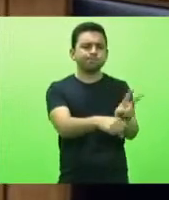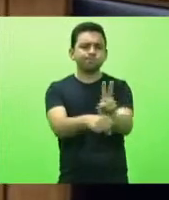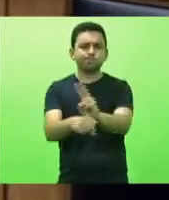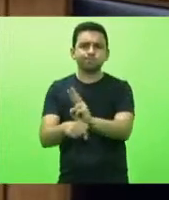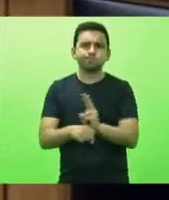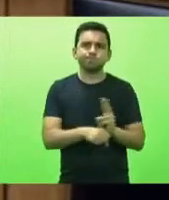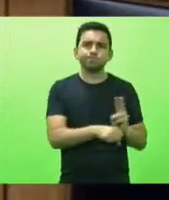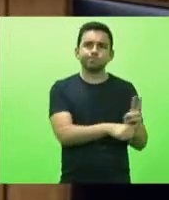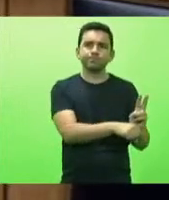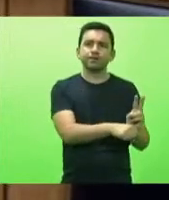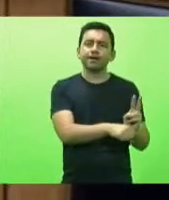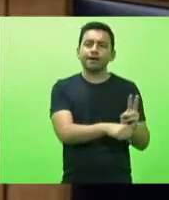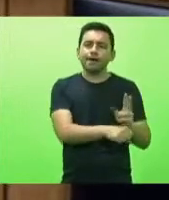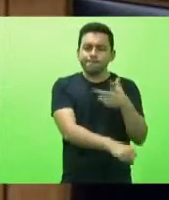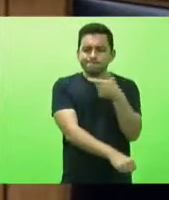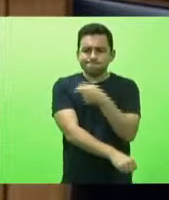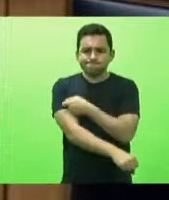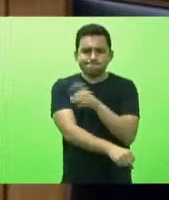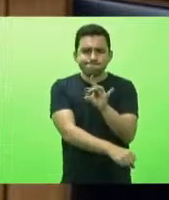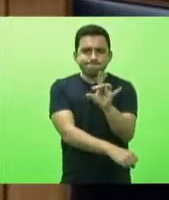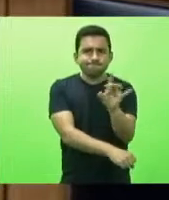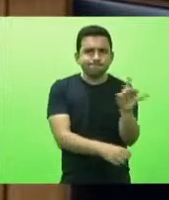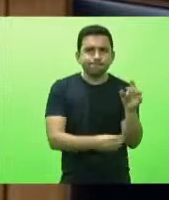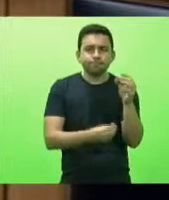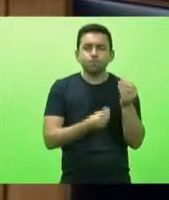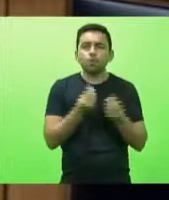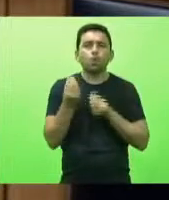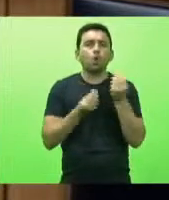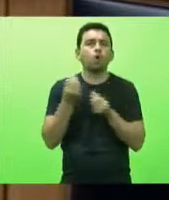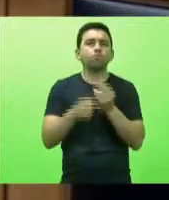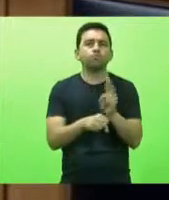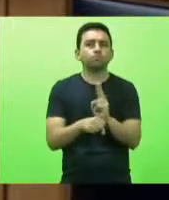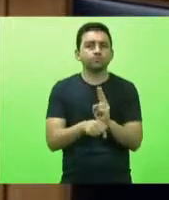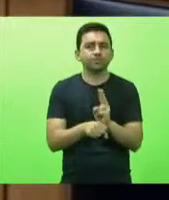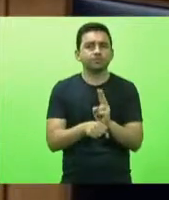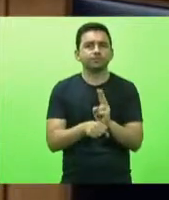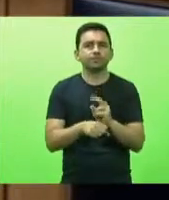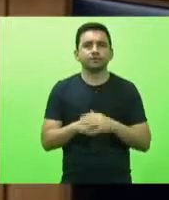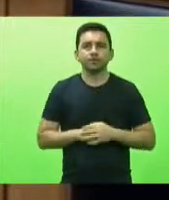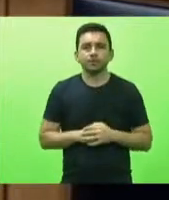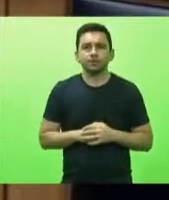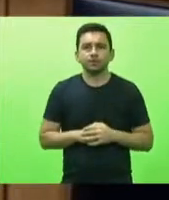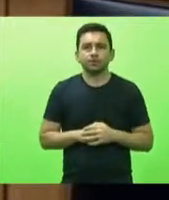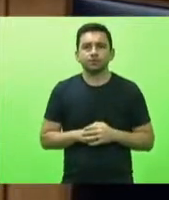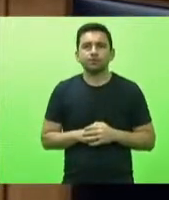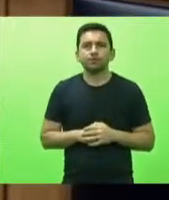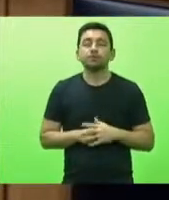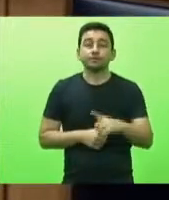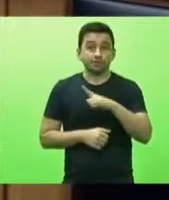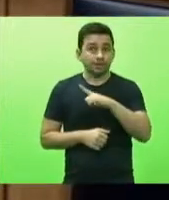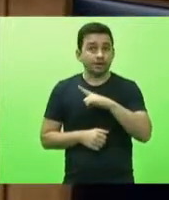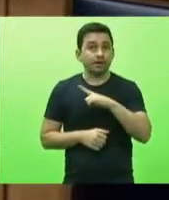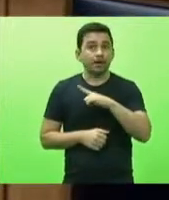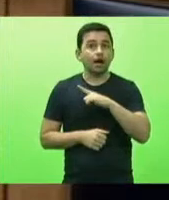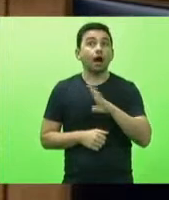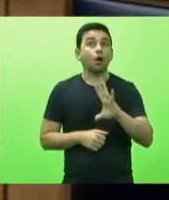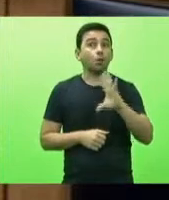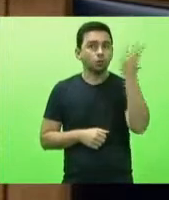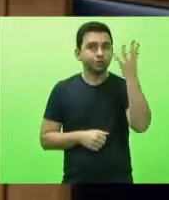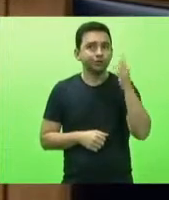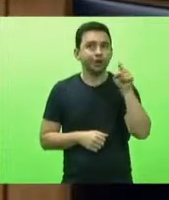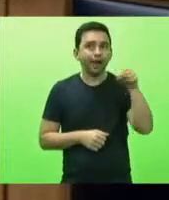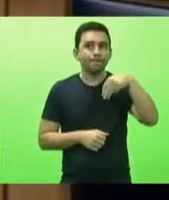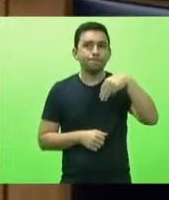a aplicação das vacinas realizadas pelos municípios catarinenses tem um caso emblemático aconteceu em